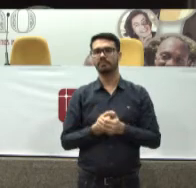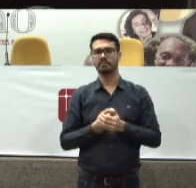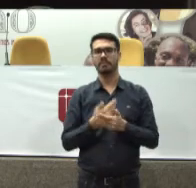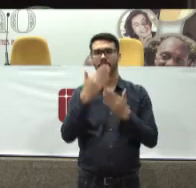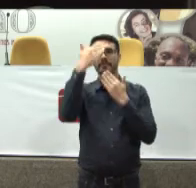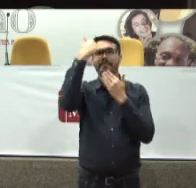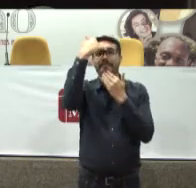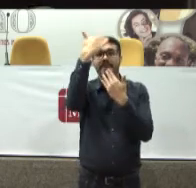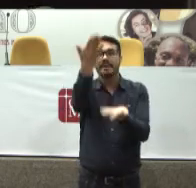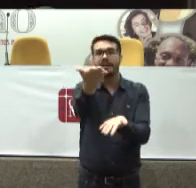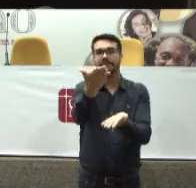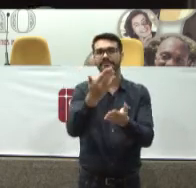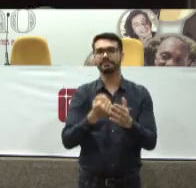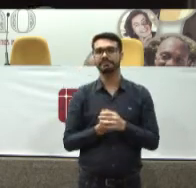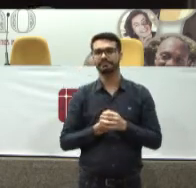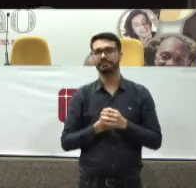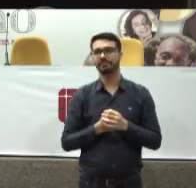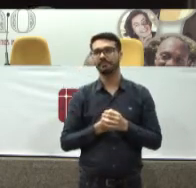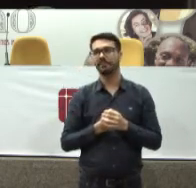obrigada